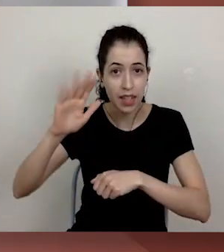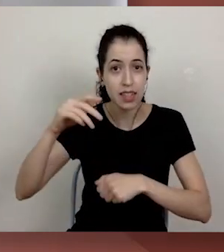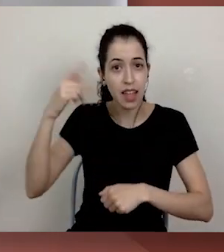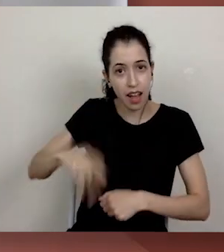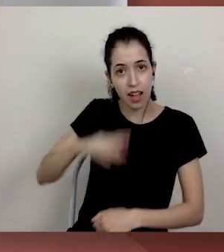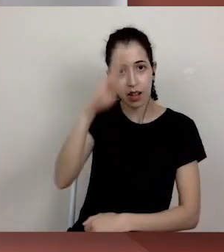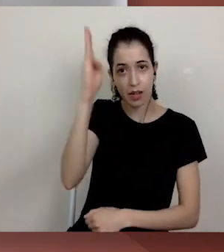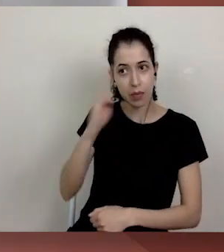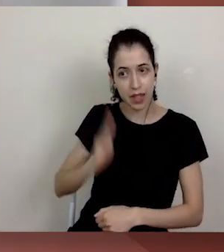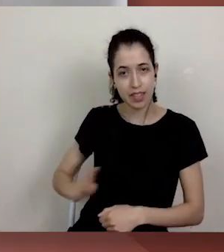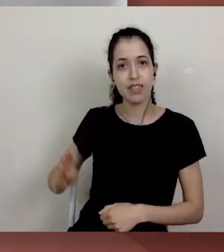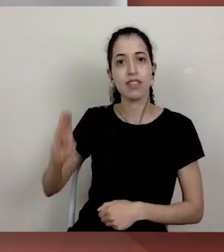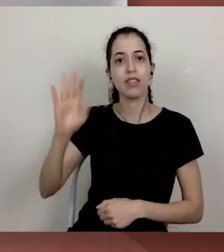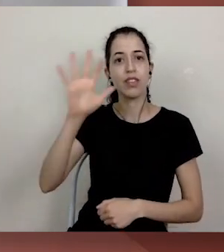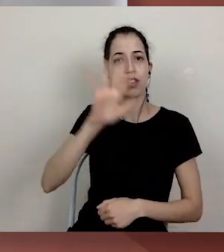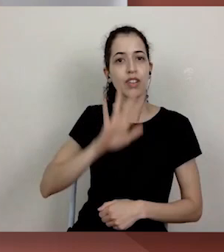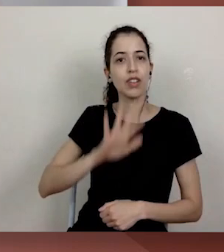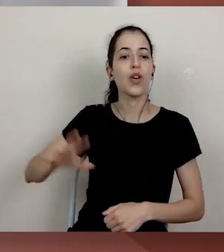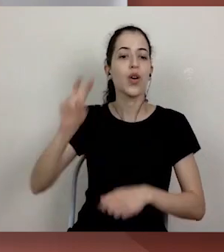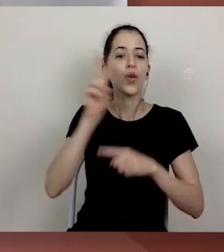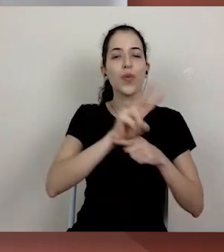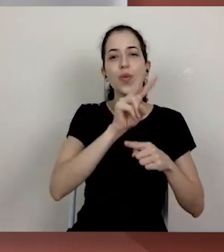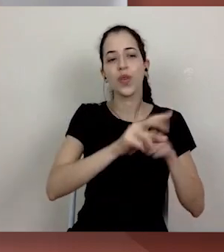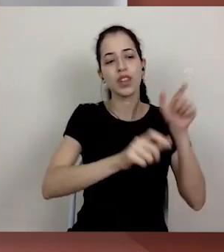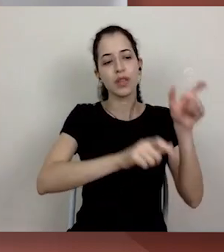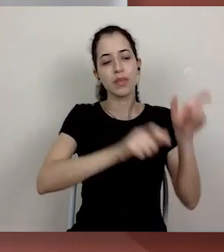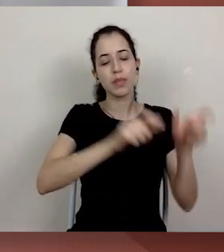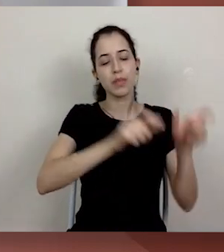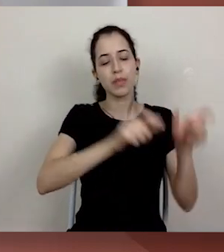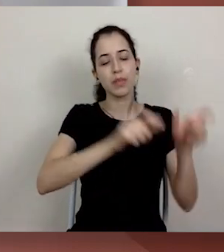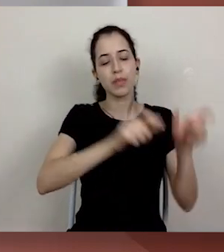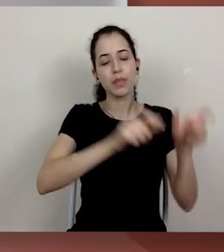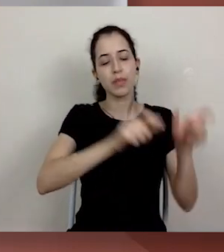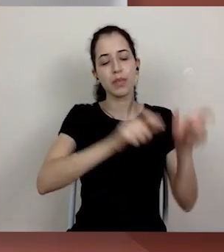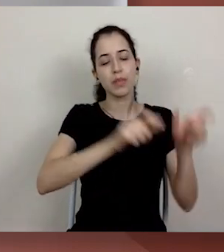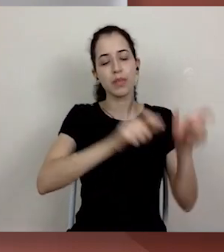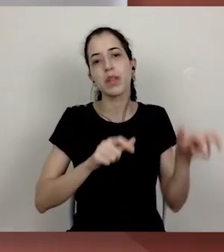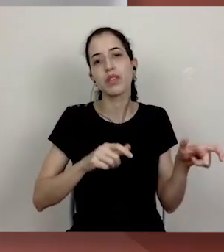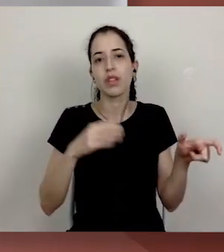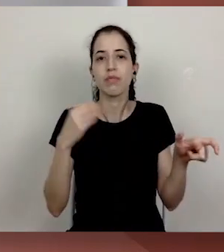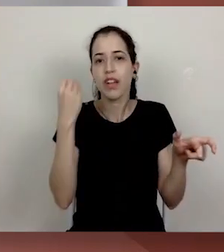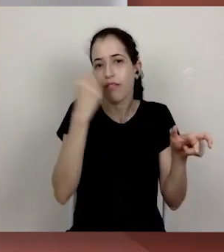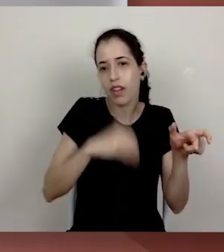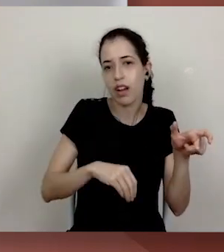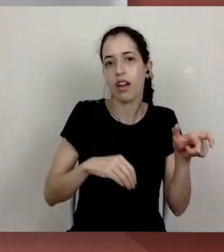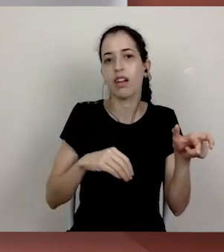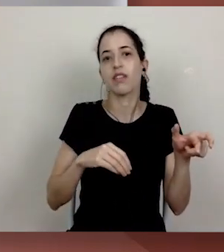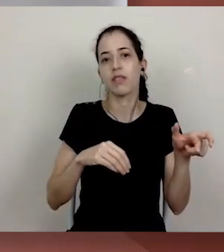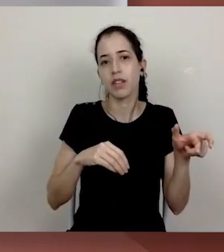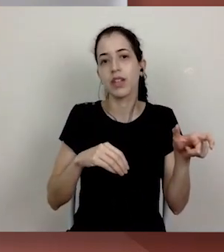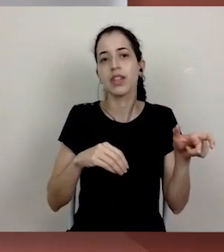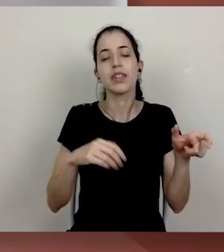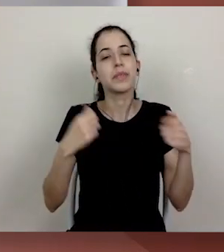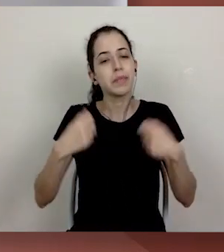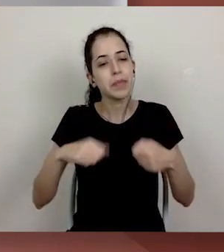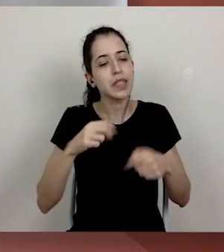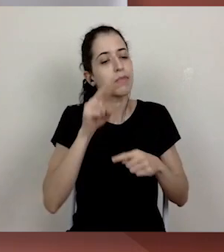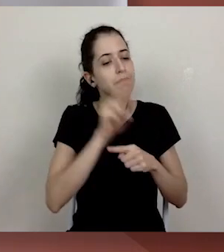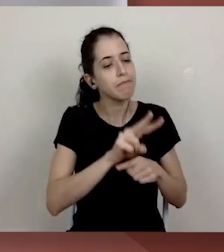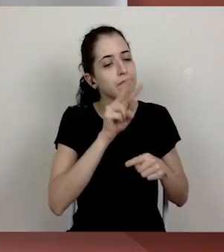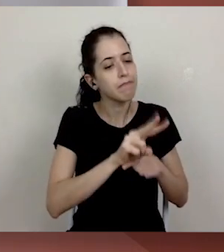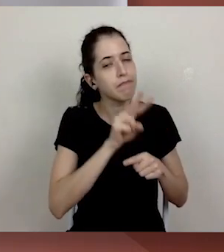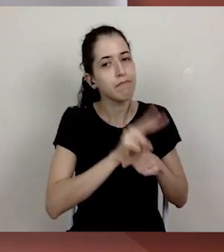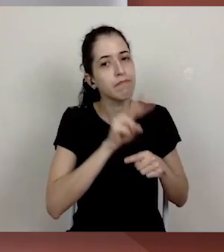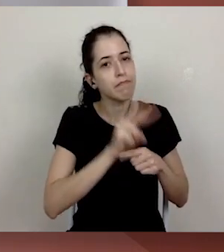alguém, alguém vulnerável, alguém que ela teve que abraçar e cuidar em função desses tempos